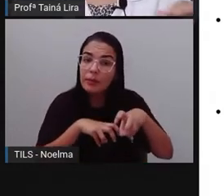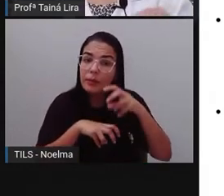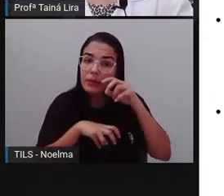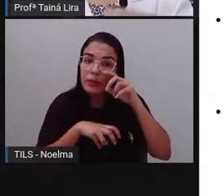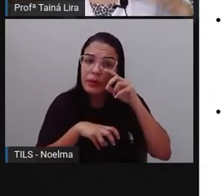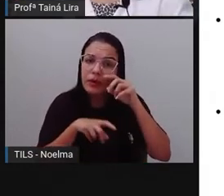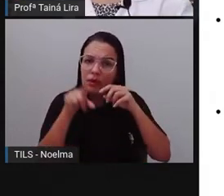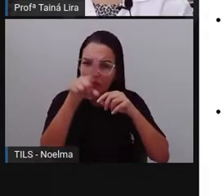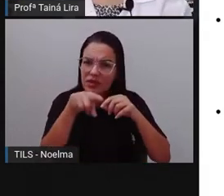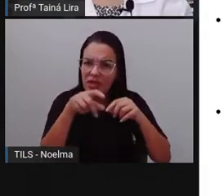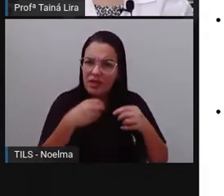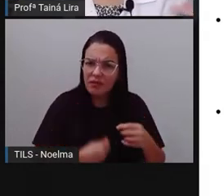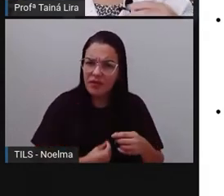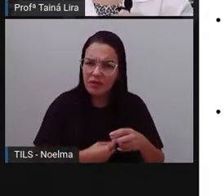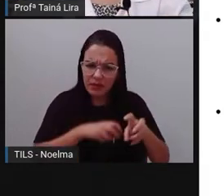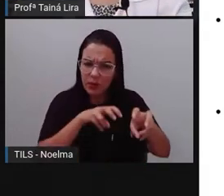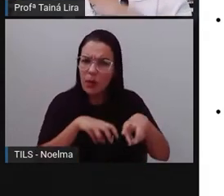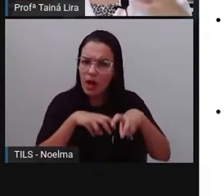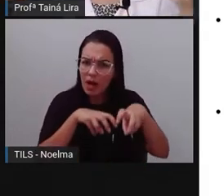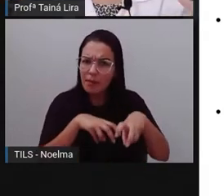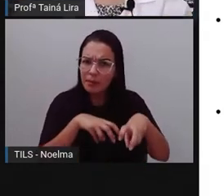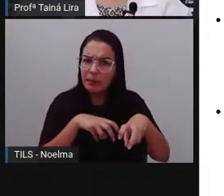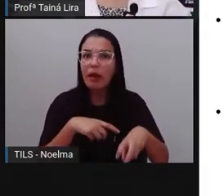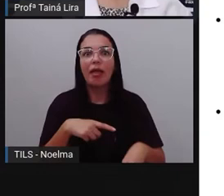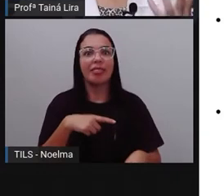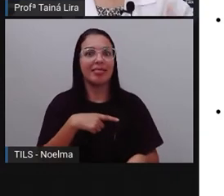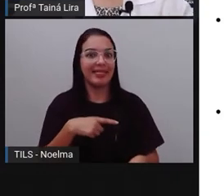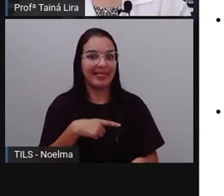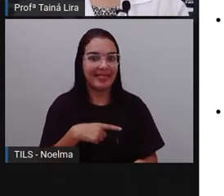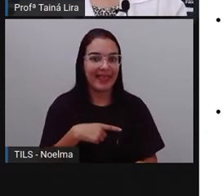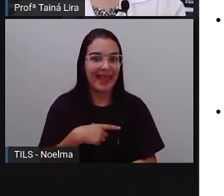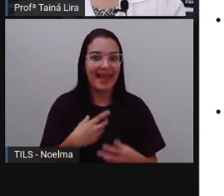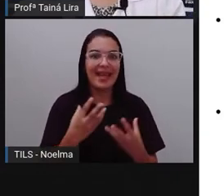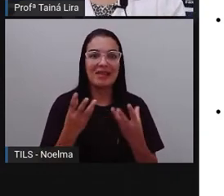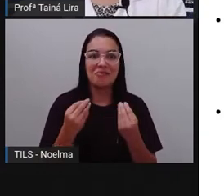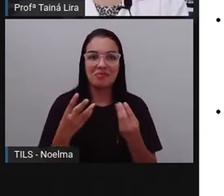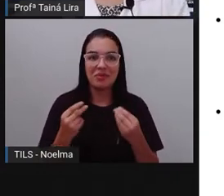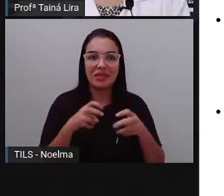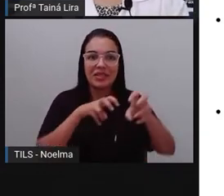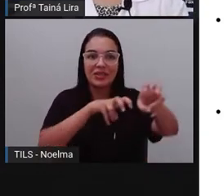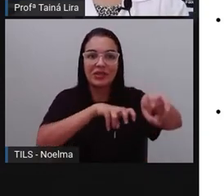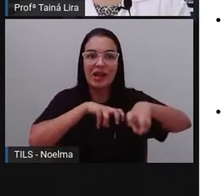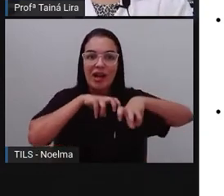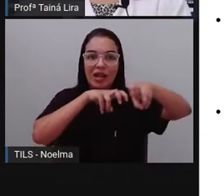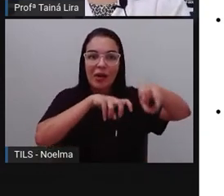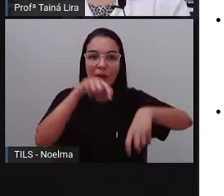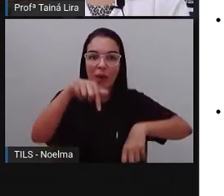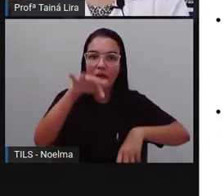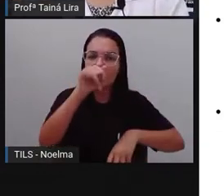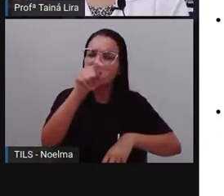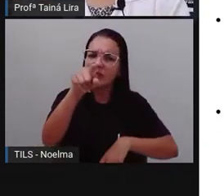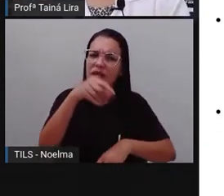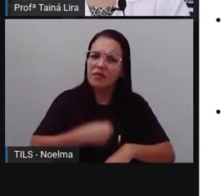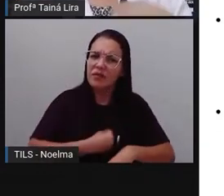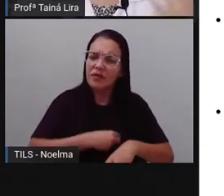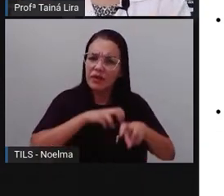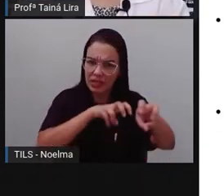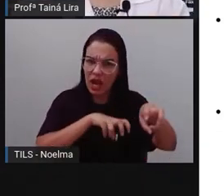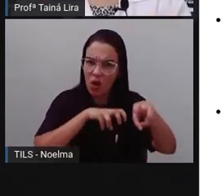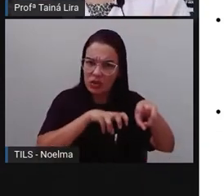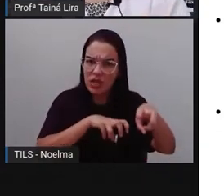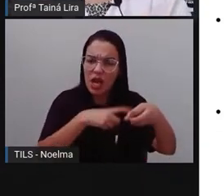aqui, né, em Feira de Santana, uma grande presença aí da zona rural. Então, você é uma criança que vive aí no